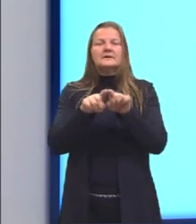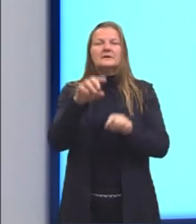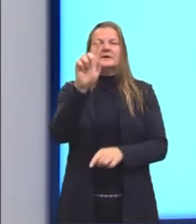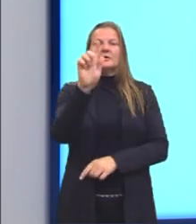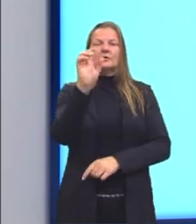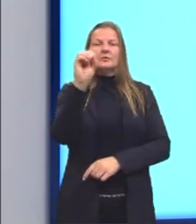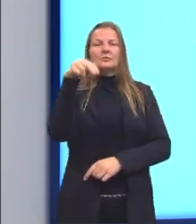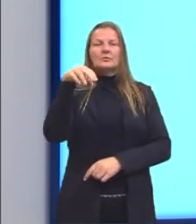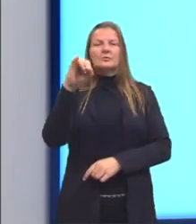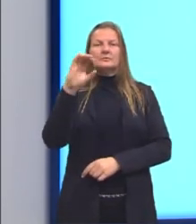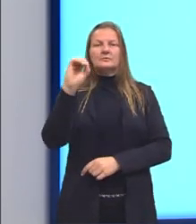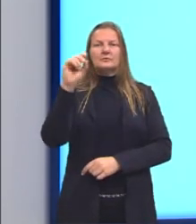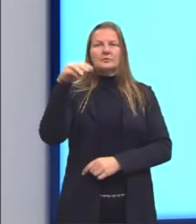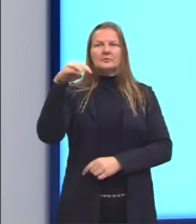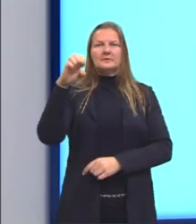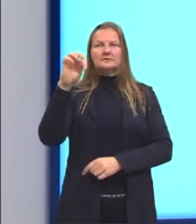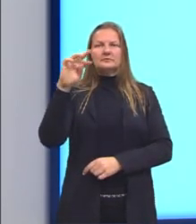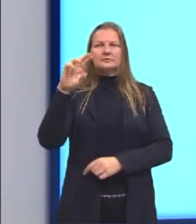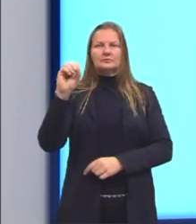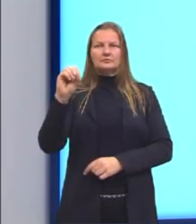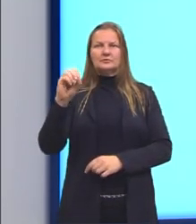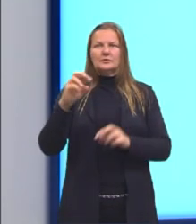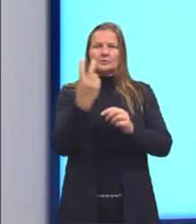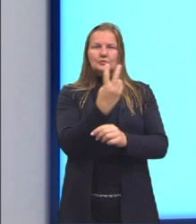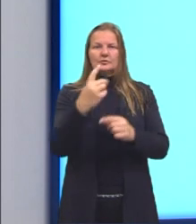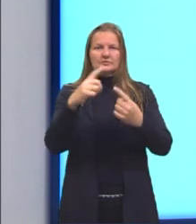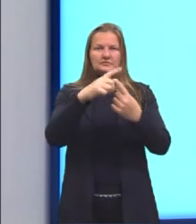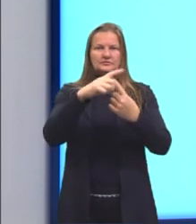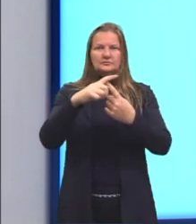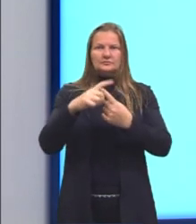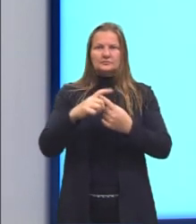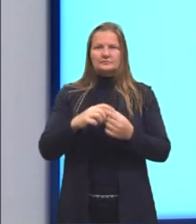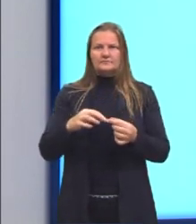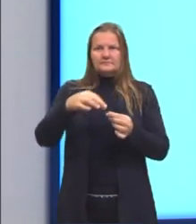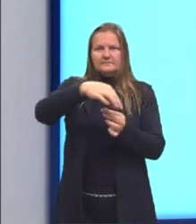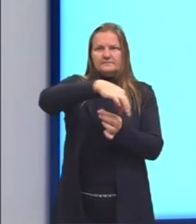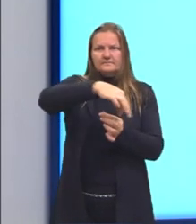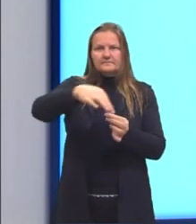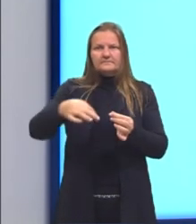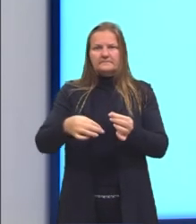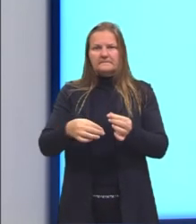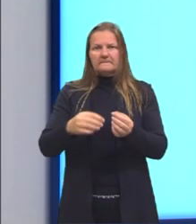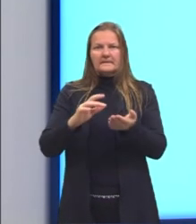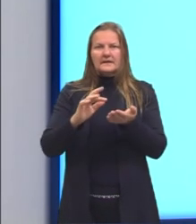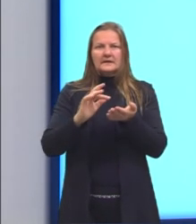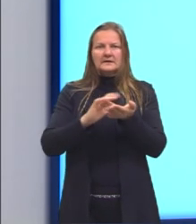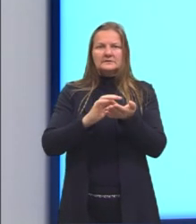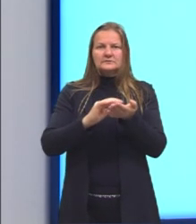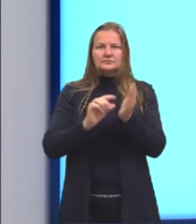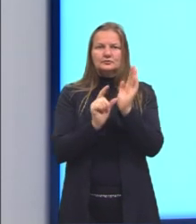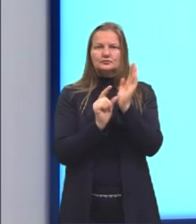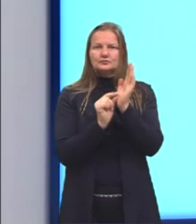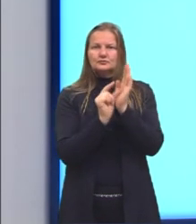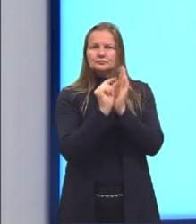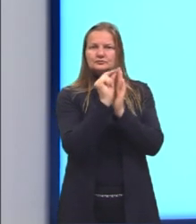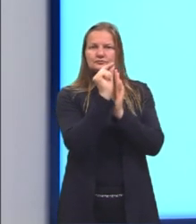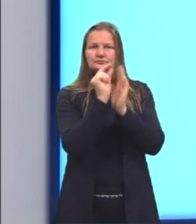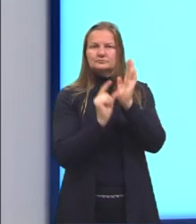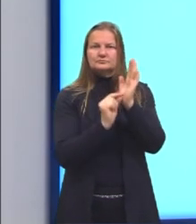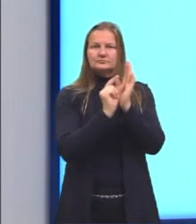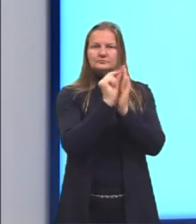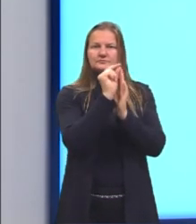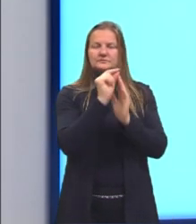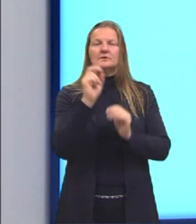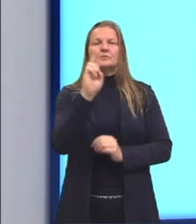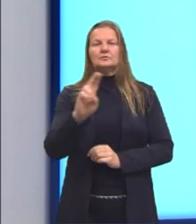duas formas do goniômetro, esta forma aqui seria a digital. Ele é um instrumento utilizado